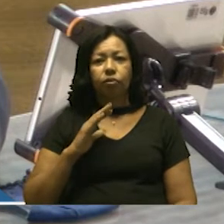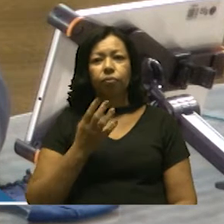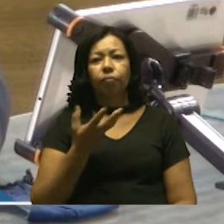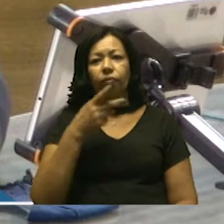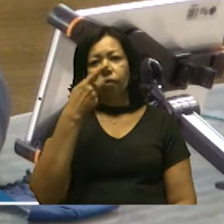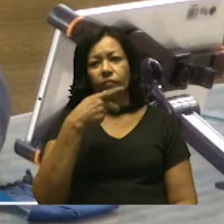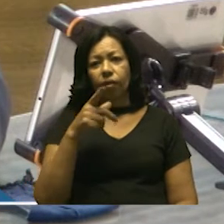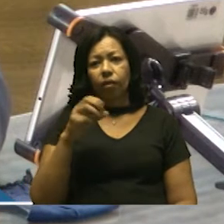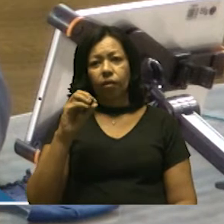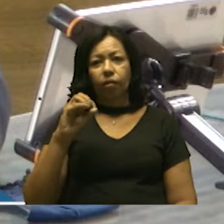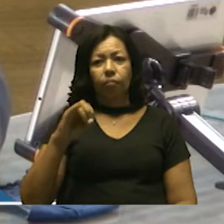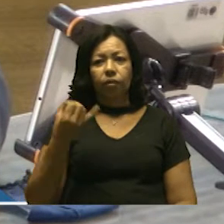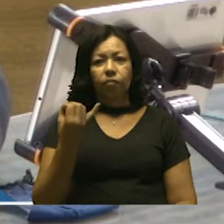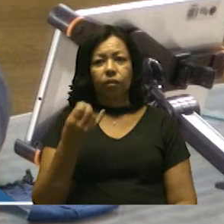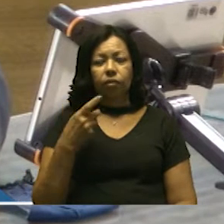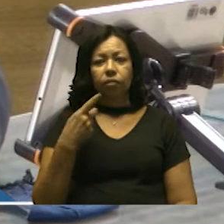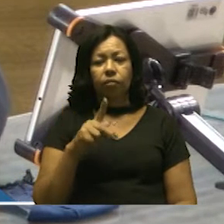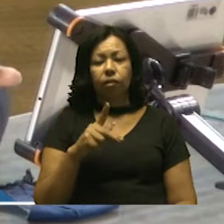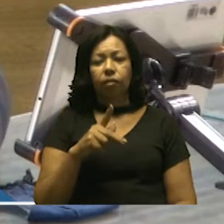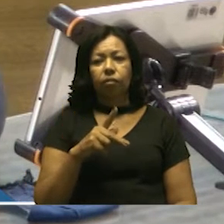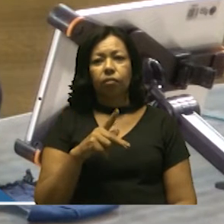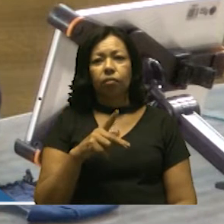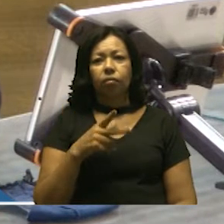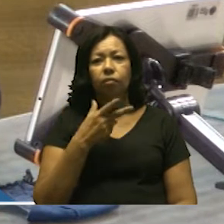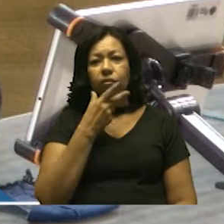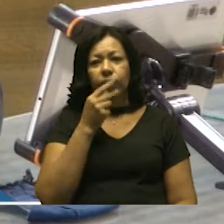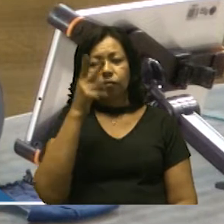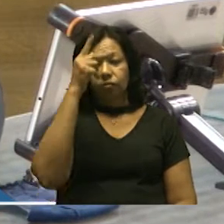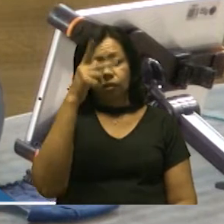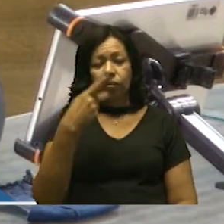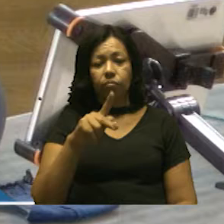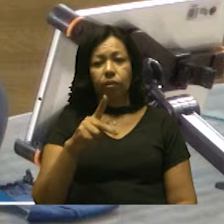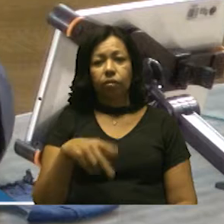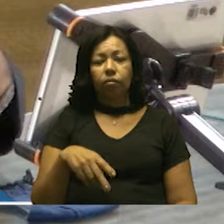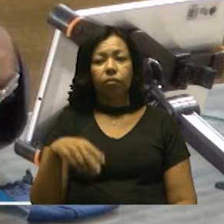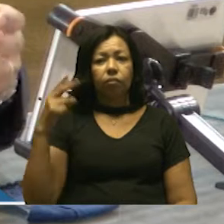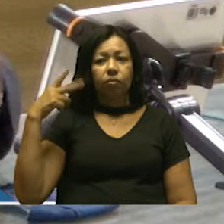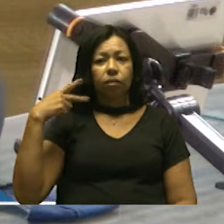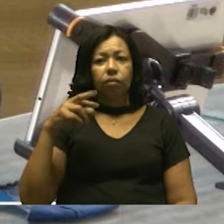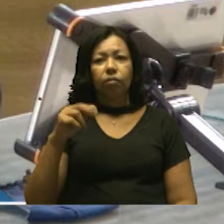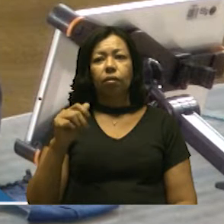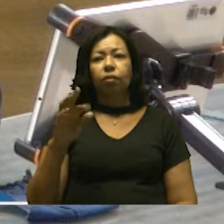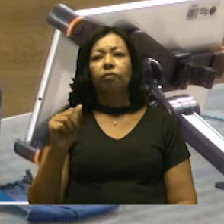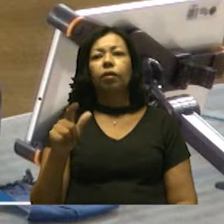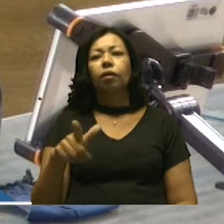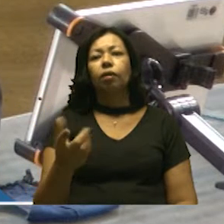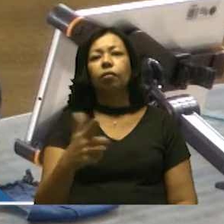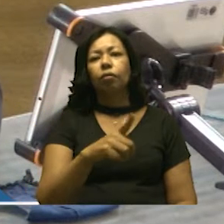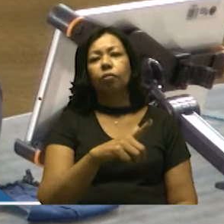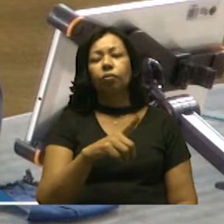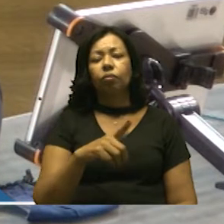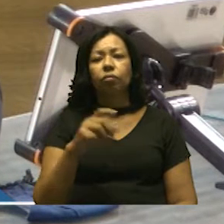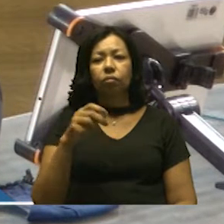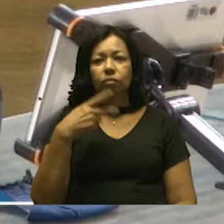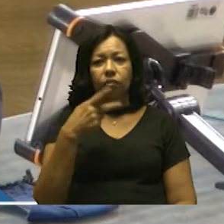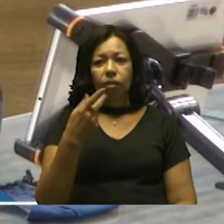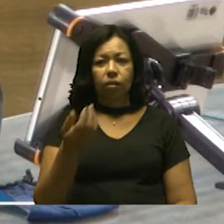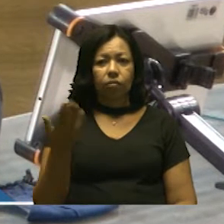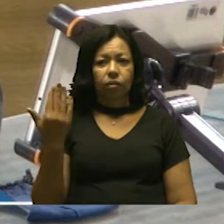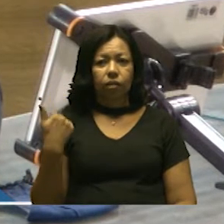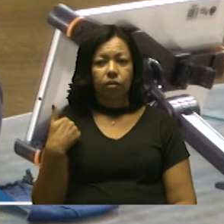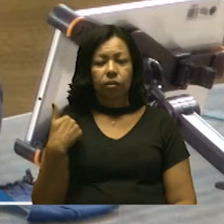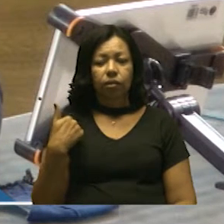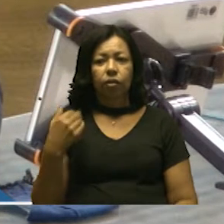falar aqui, até aproveitando o ensejo da colocação que foi feita pelo nobre Edil, vereador Rafael Tuclos, outros demais aqui que me antecederam,